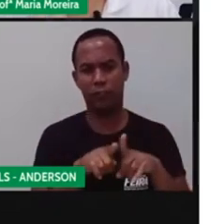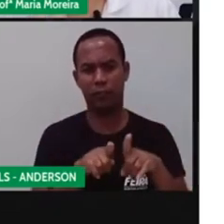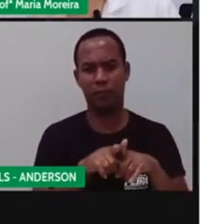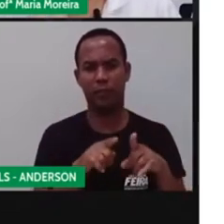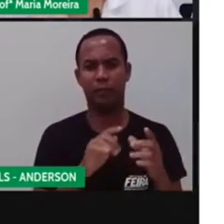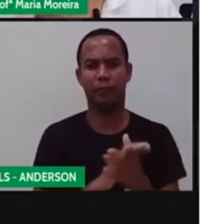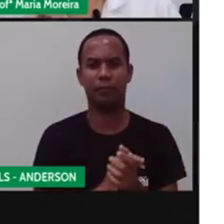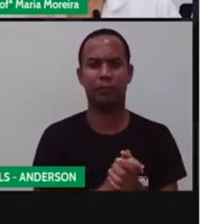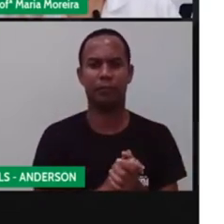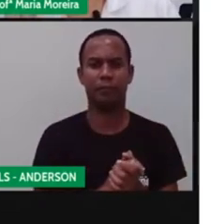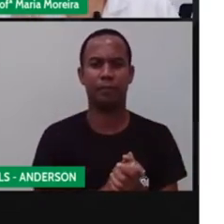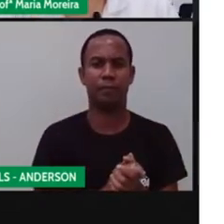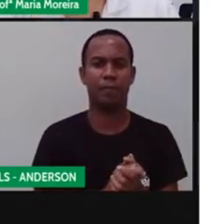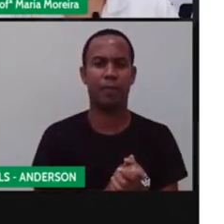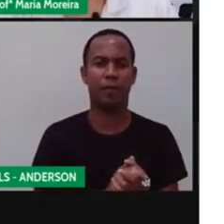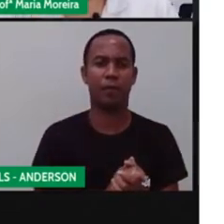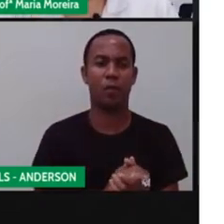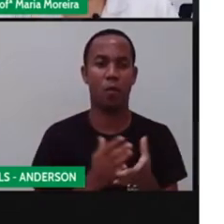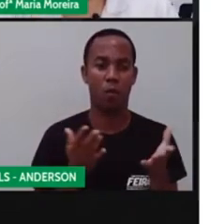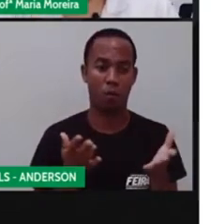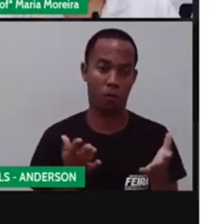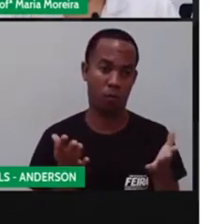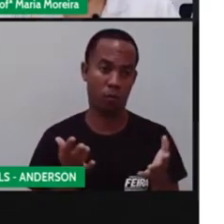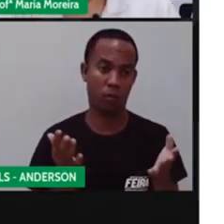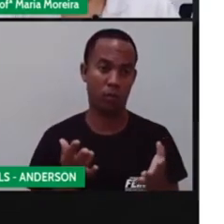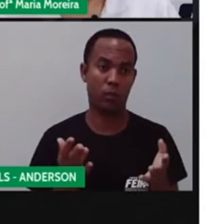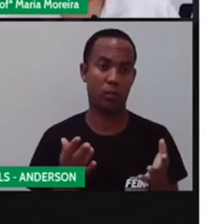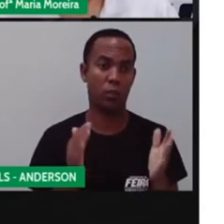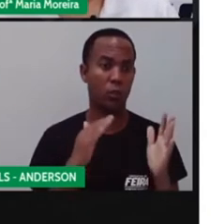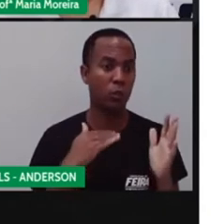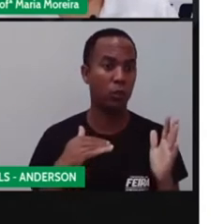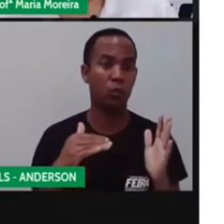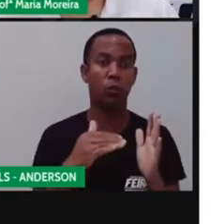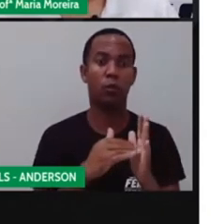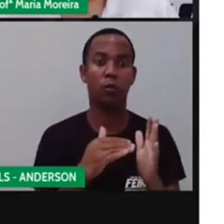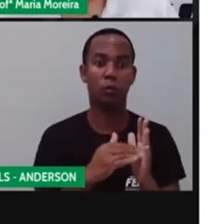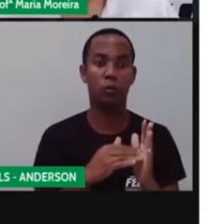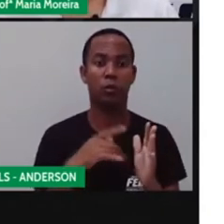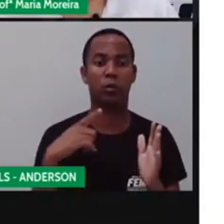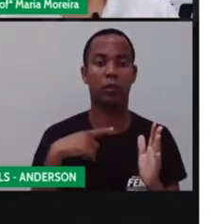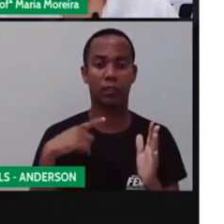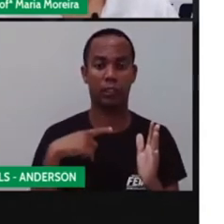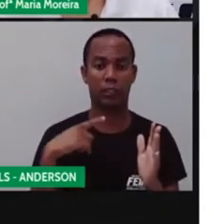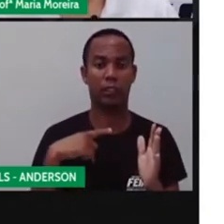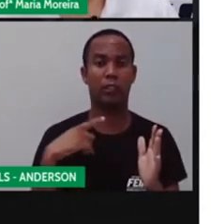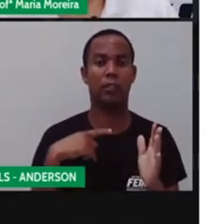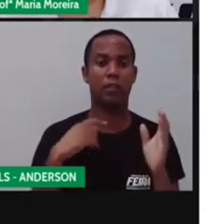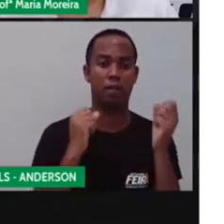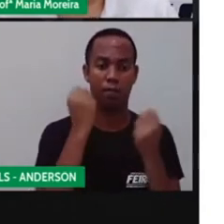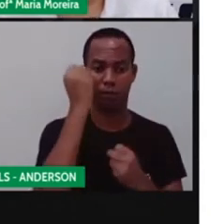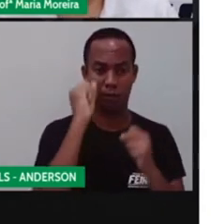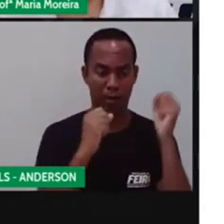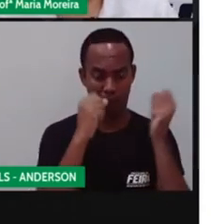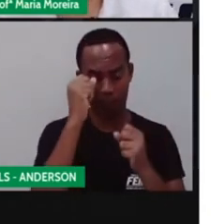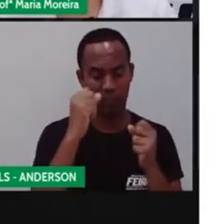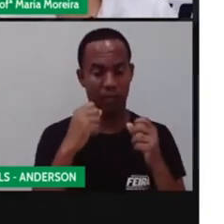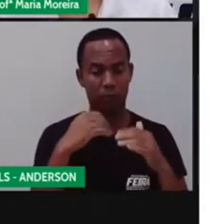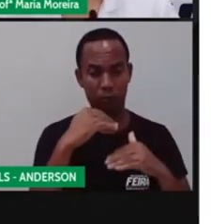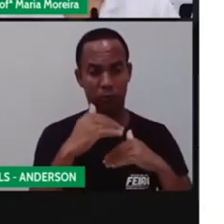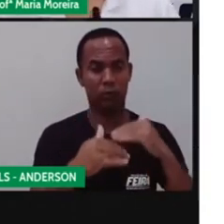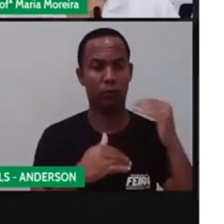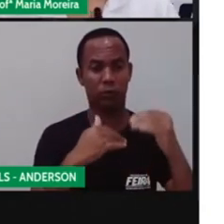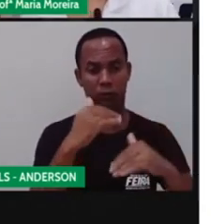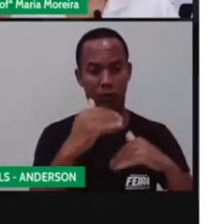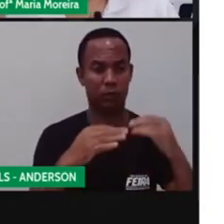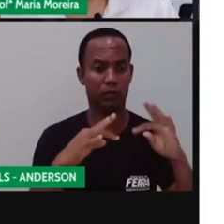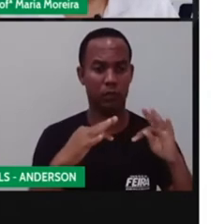o seguinte. Que ainda nos dias de hoje, tudo isso ainda acontece. As fábricas ainda lutam para se aperfeiçoar.